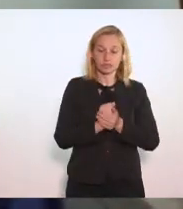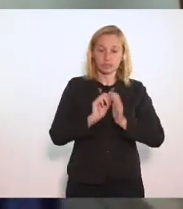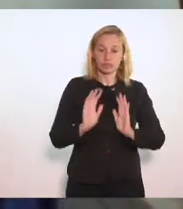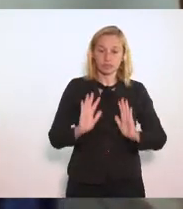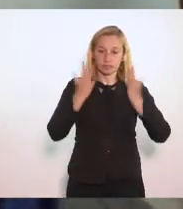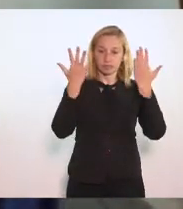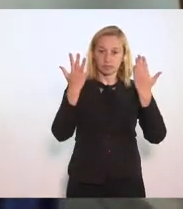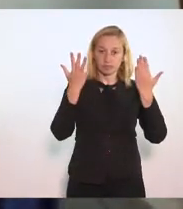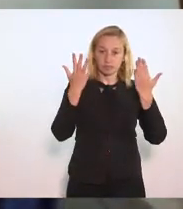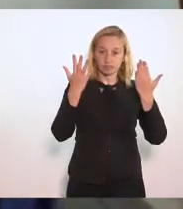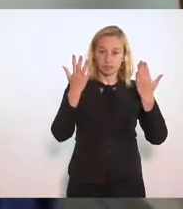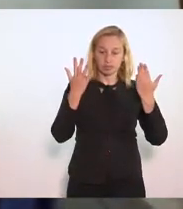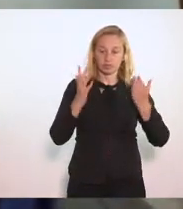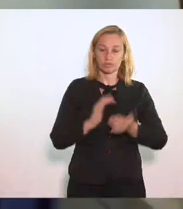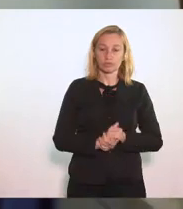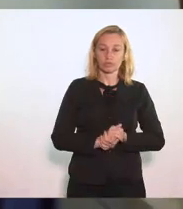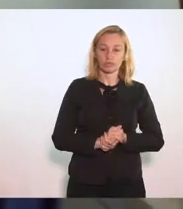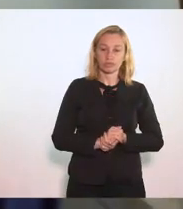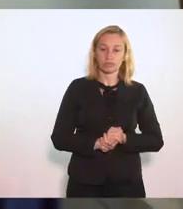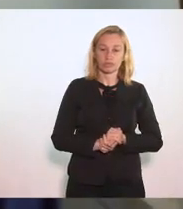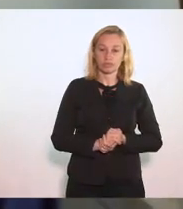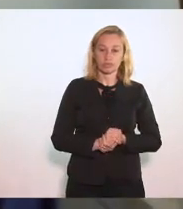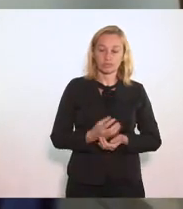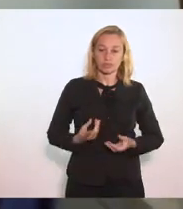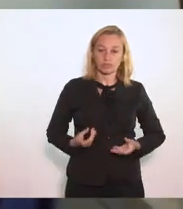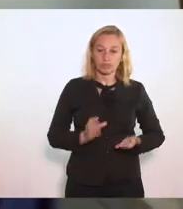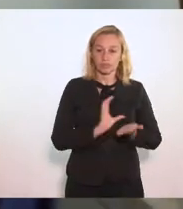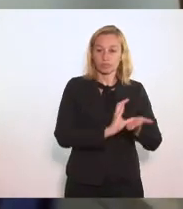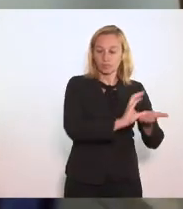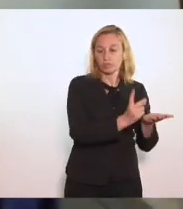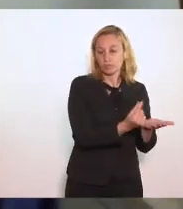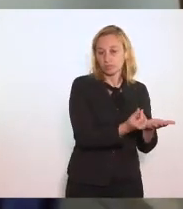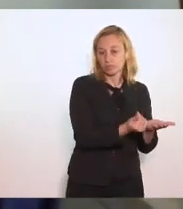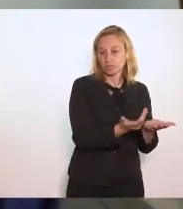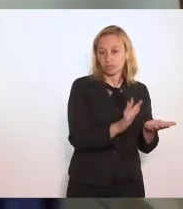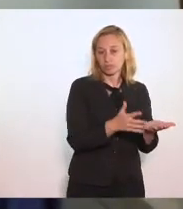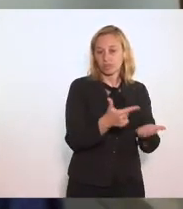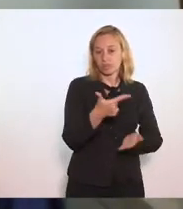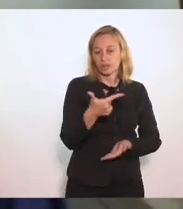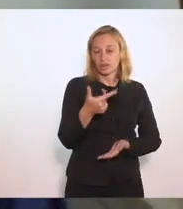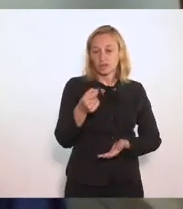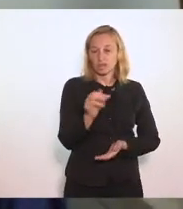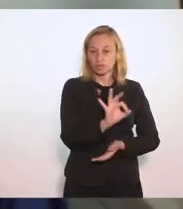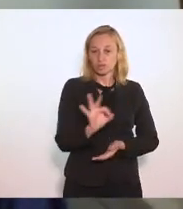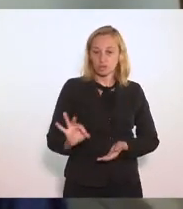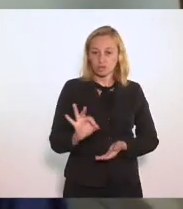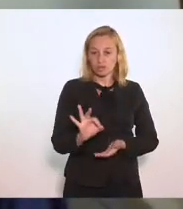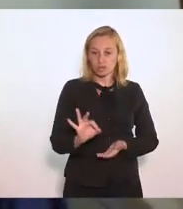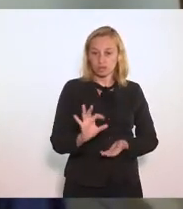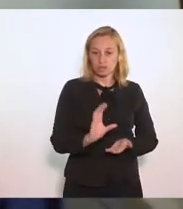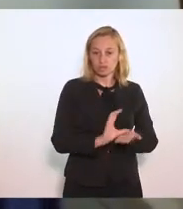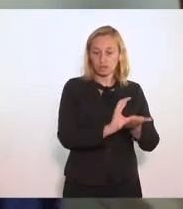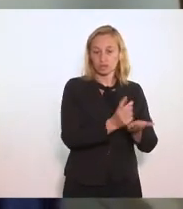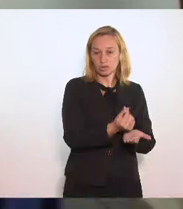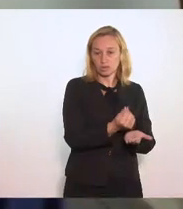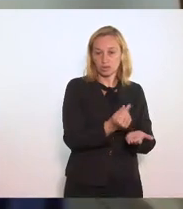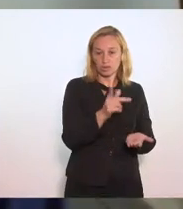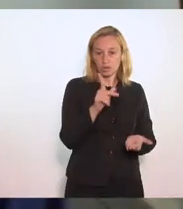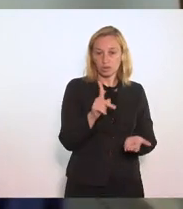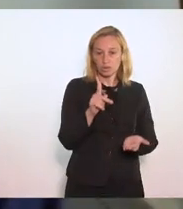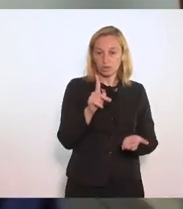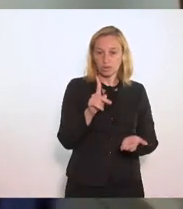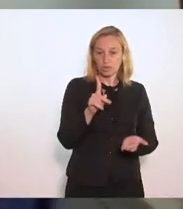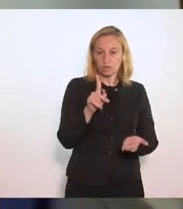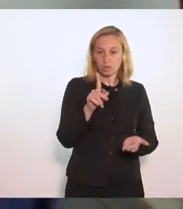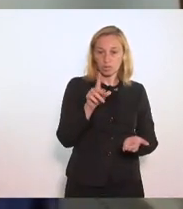Sultuoso Gastando Para isso Um orçamento Equivalente A 10% Do orçamento Total Da província Do Rio